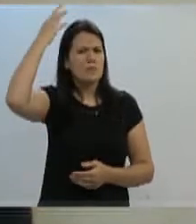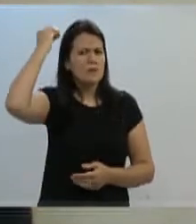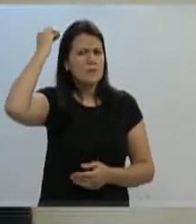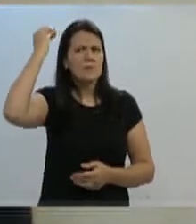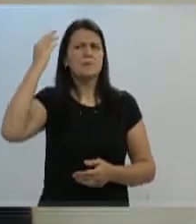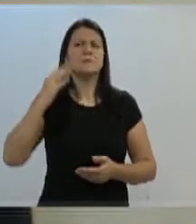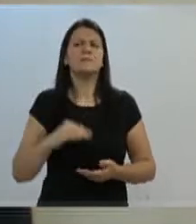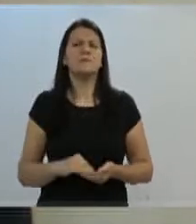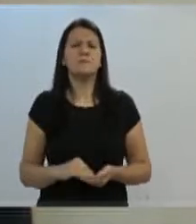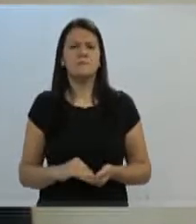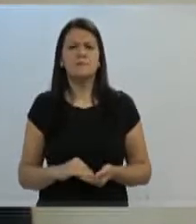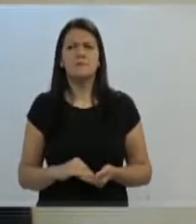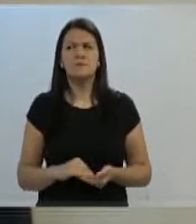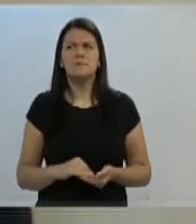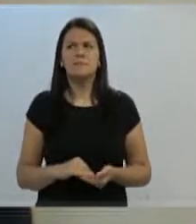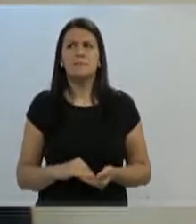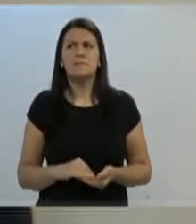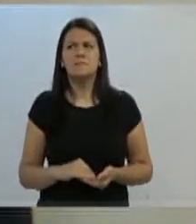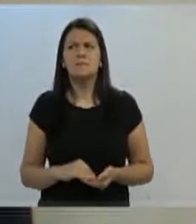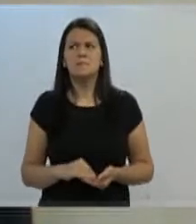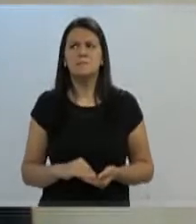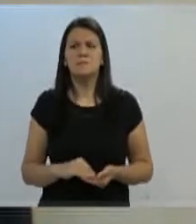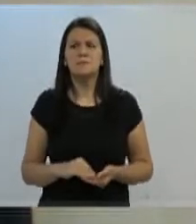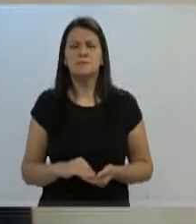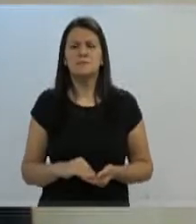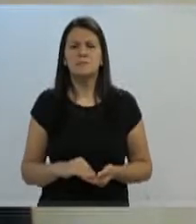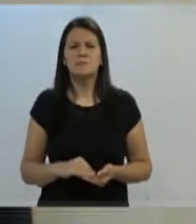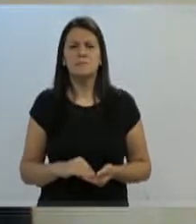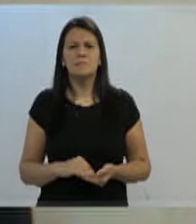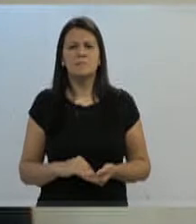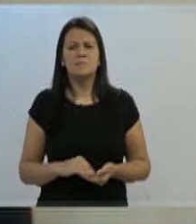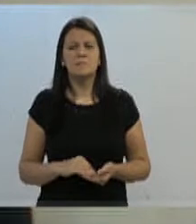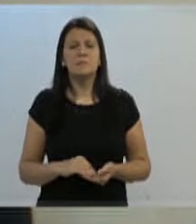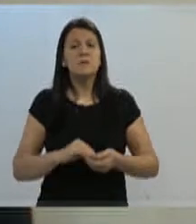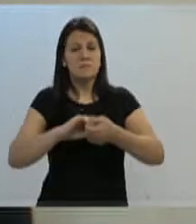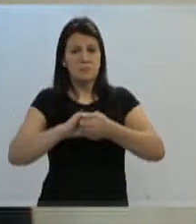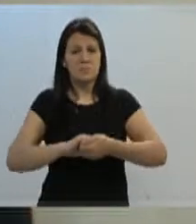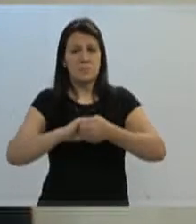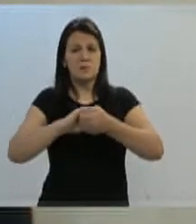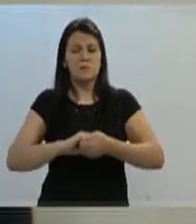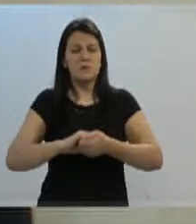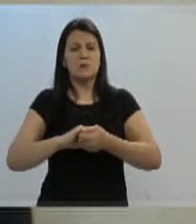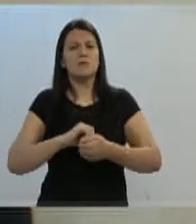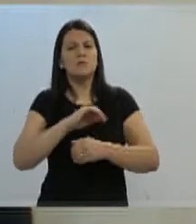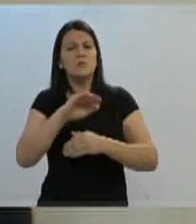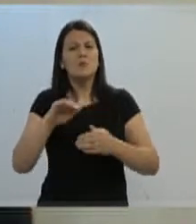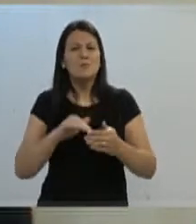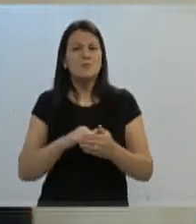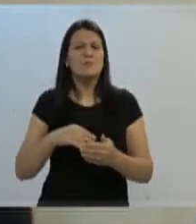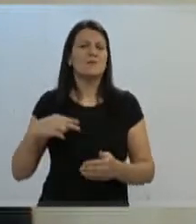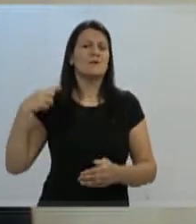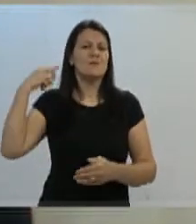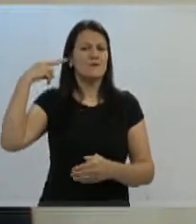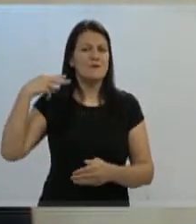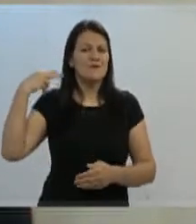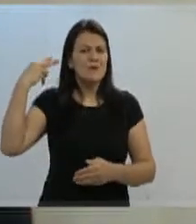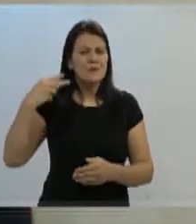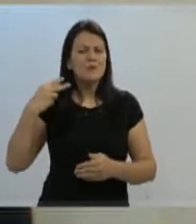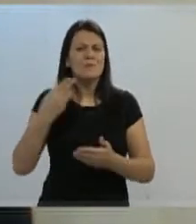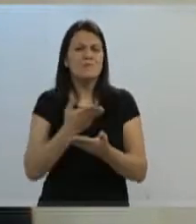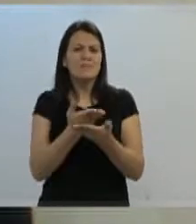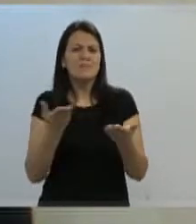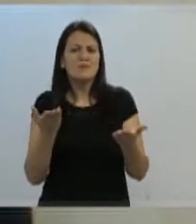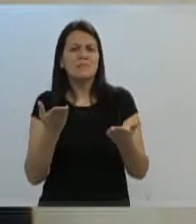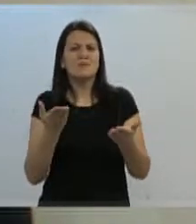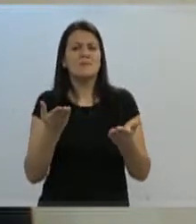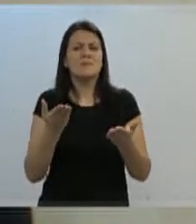reeleito Alexandre Matias, líder do governo, para parabenizar a todos os vereadores, né, enfim, que apontaram o